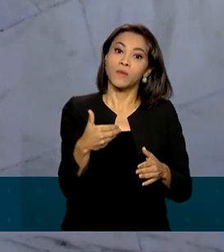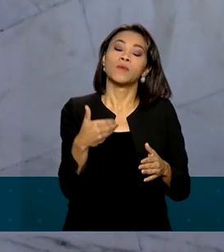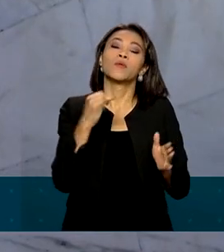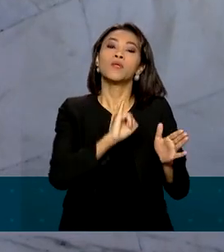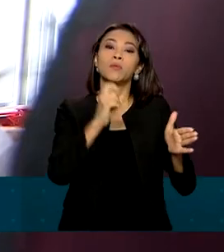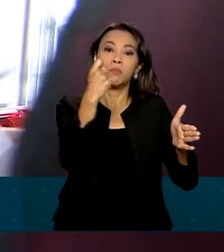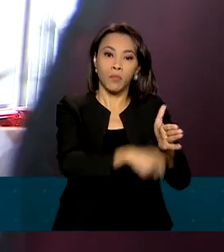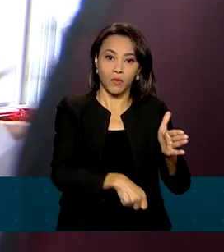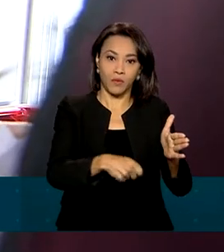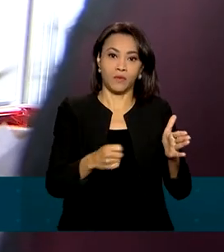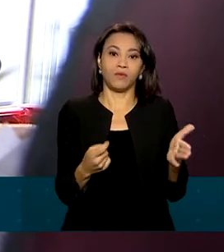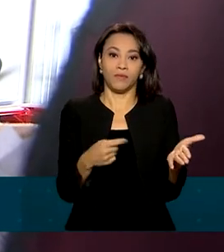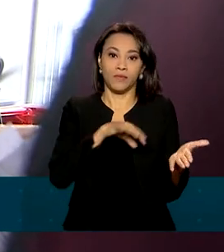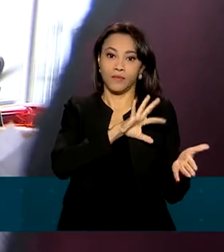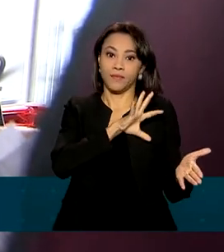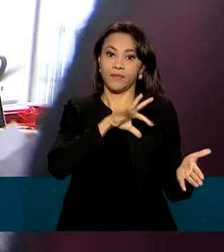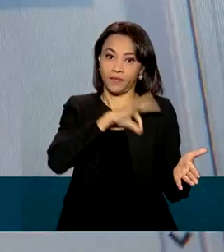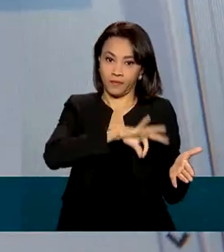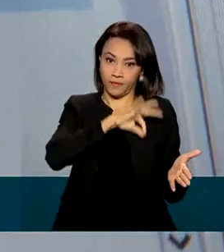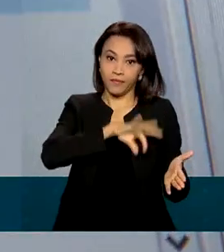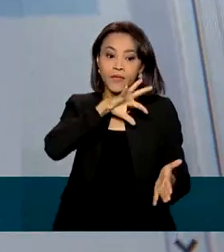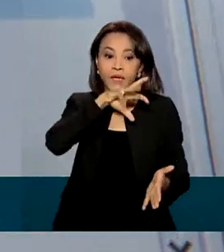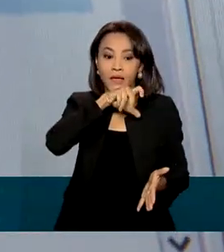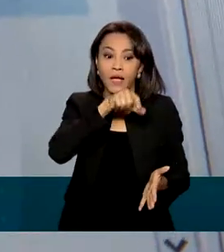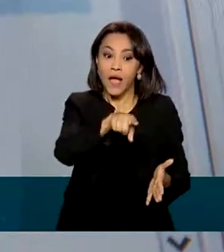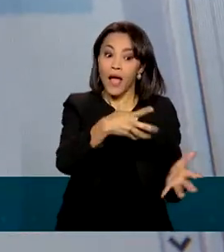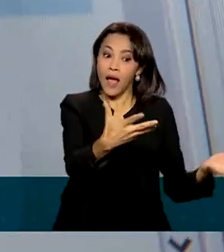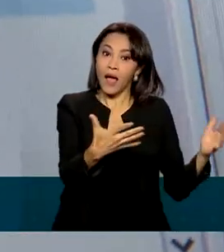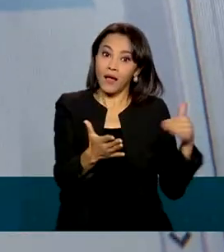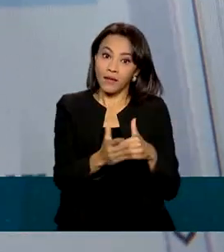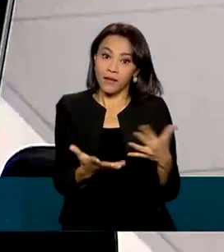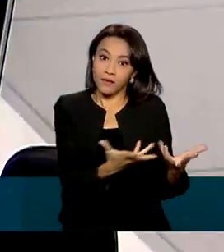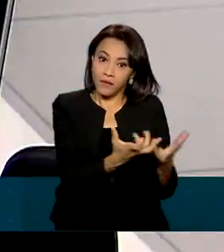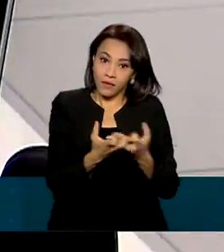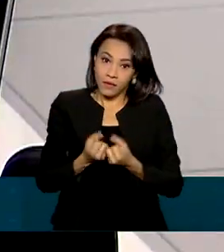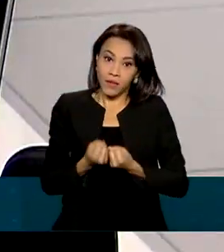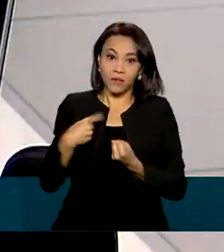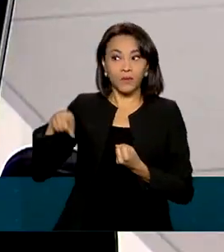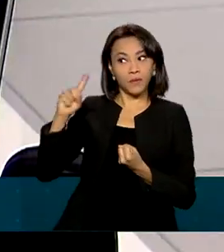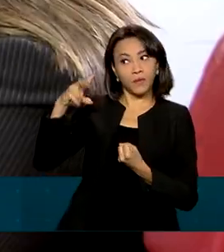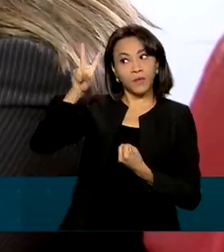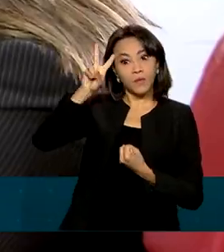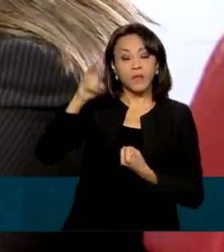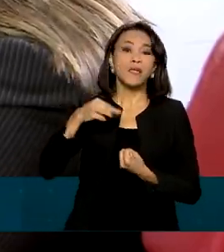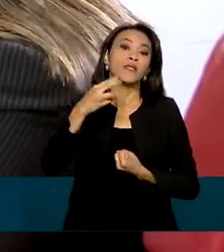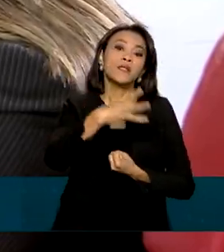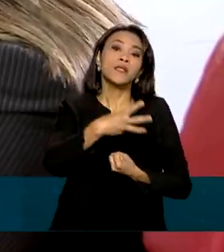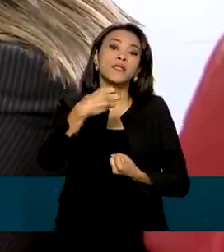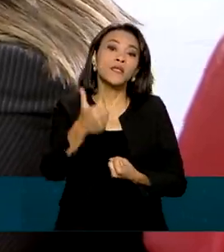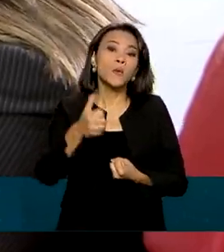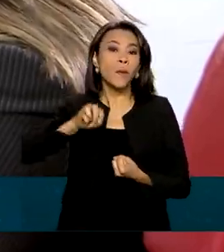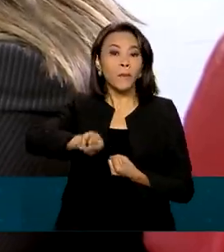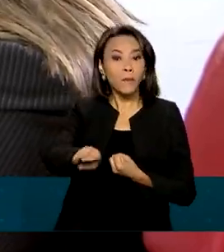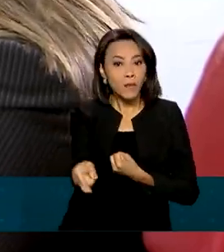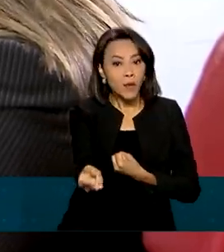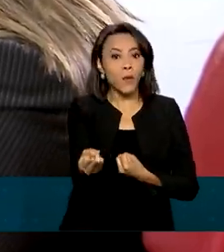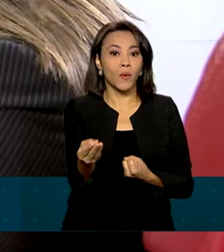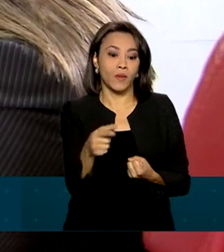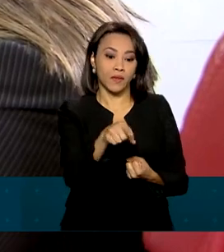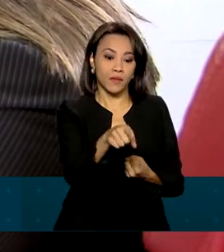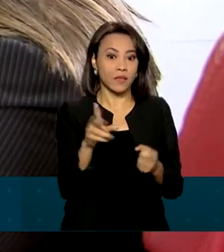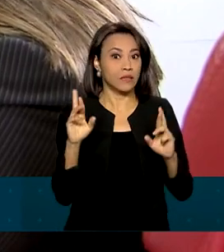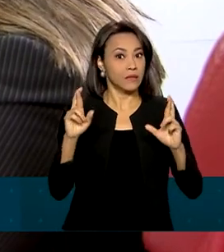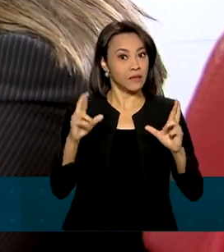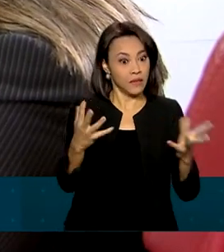da manhã desta segunda-feira, a Receita Federal já havia recebido mais de 31 milhões de declarações. A expectativa é